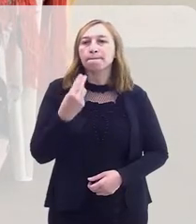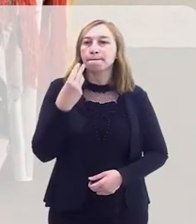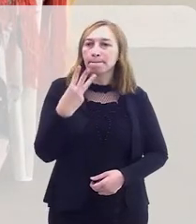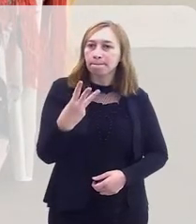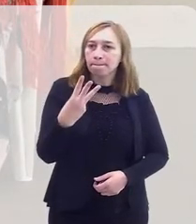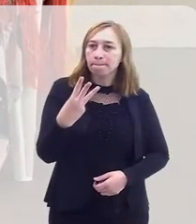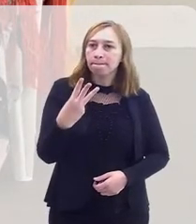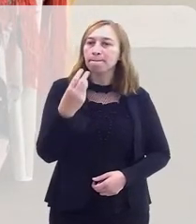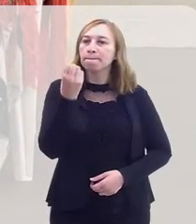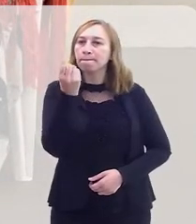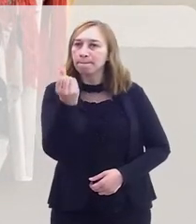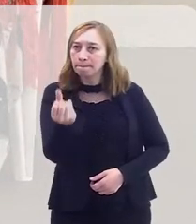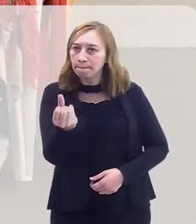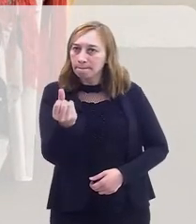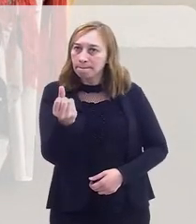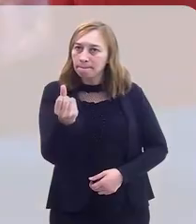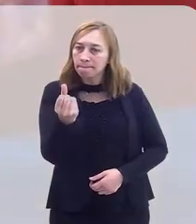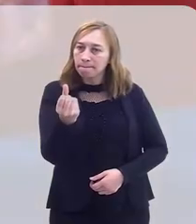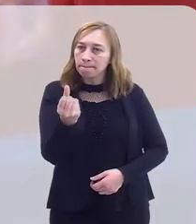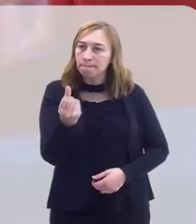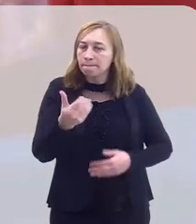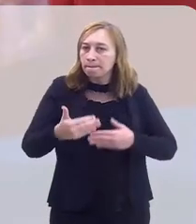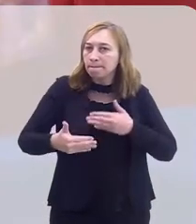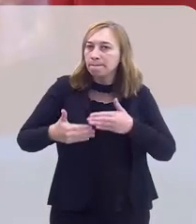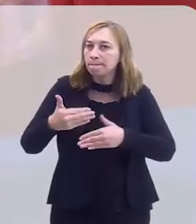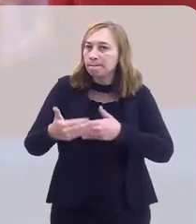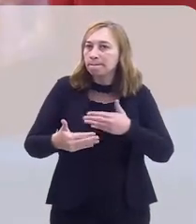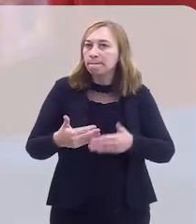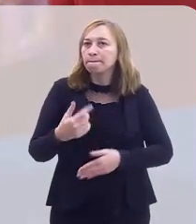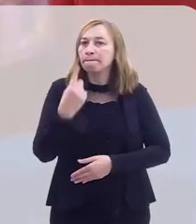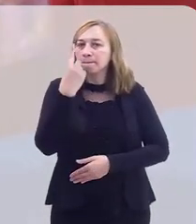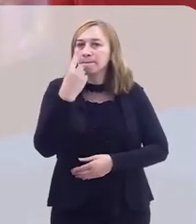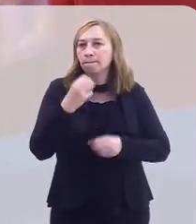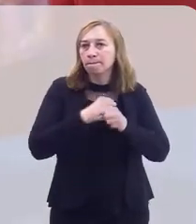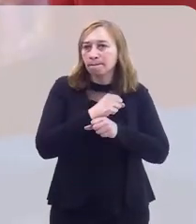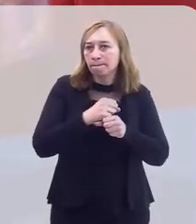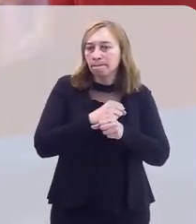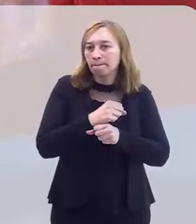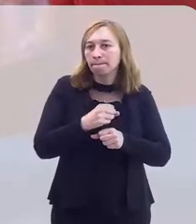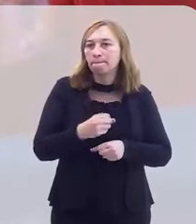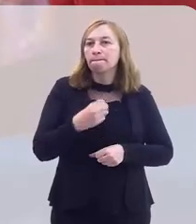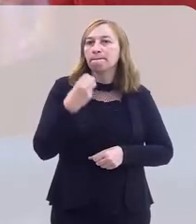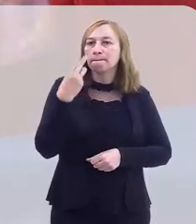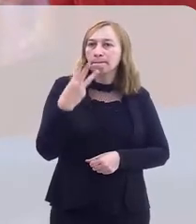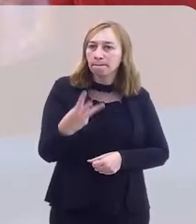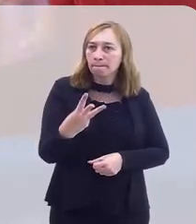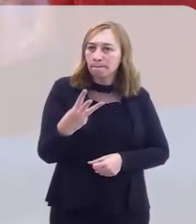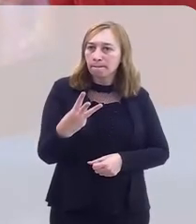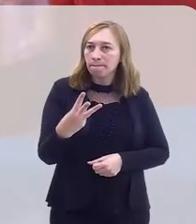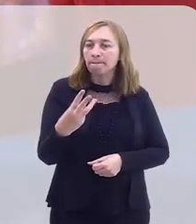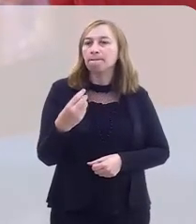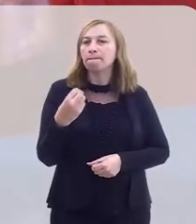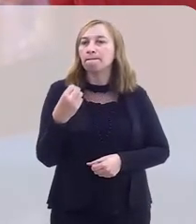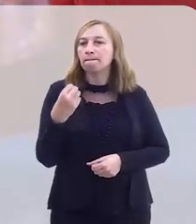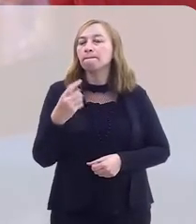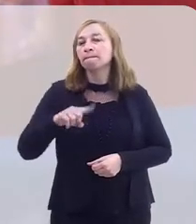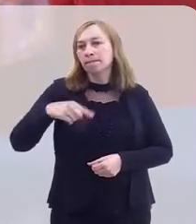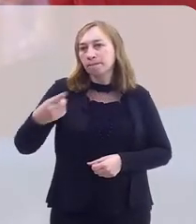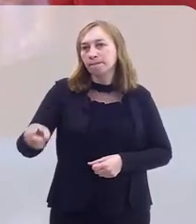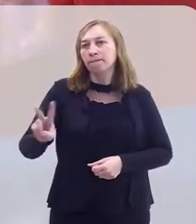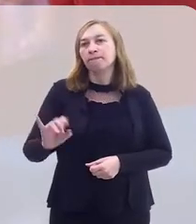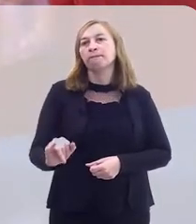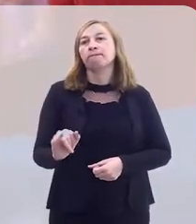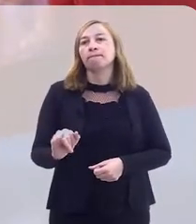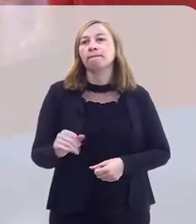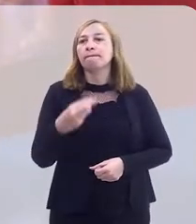pega com três, seis, e de um ano. Tretina, pomana,